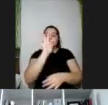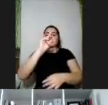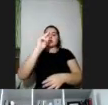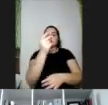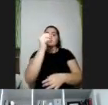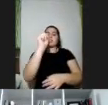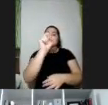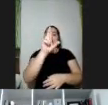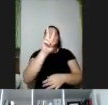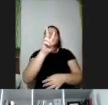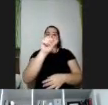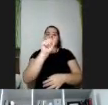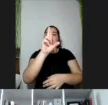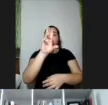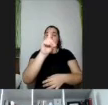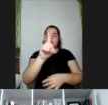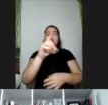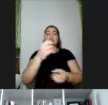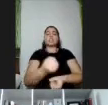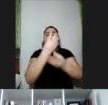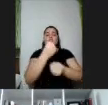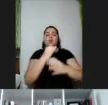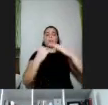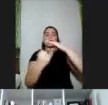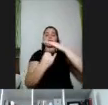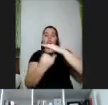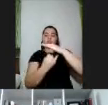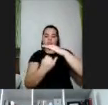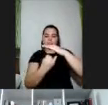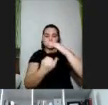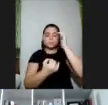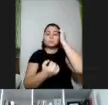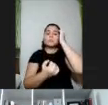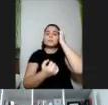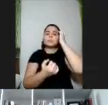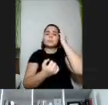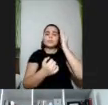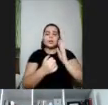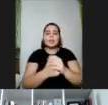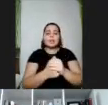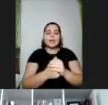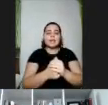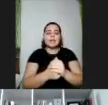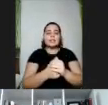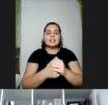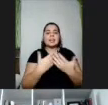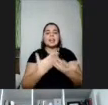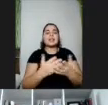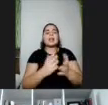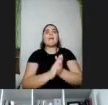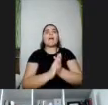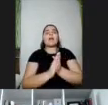criou a instituição CAST que é quem teve na liderança na